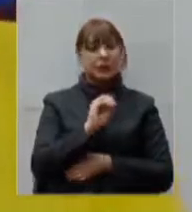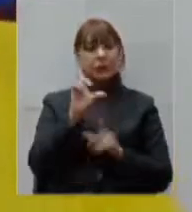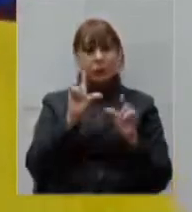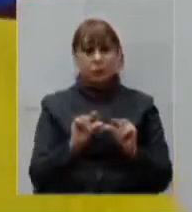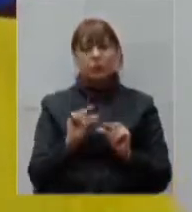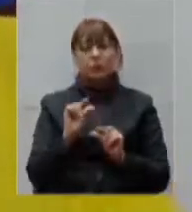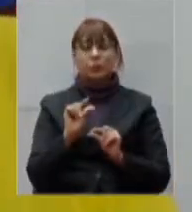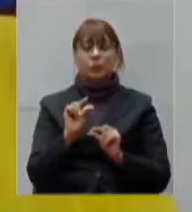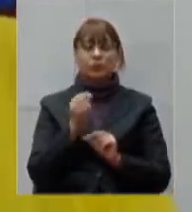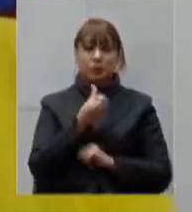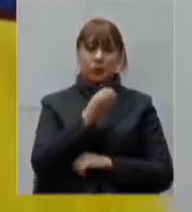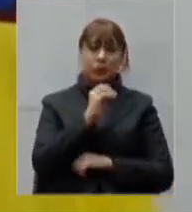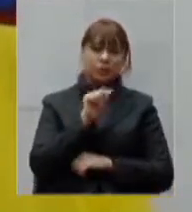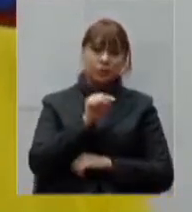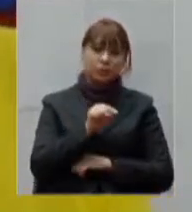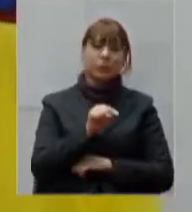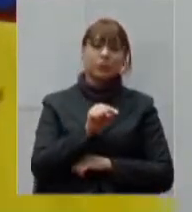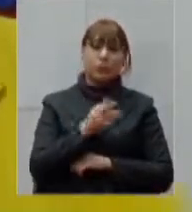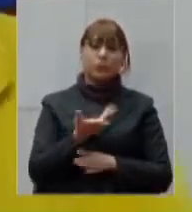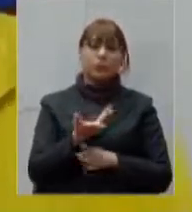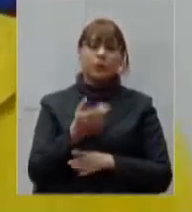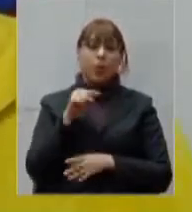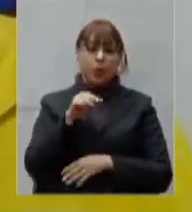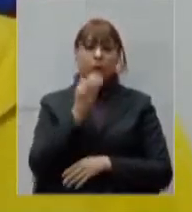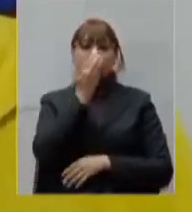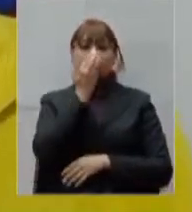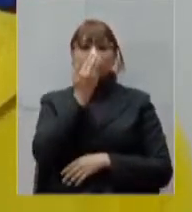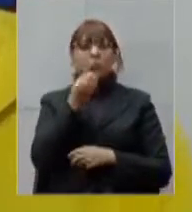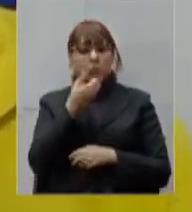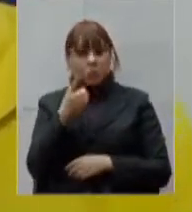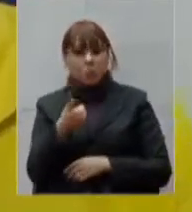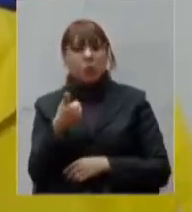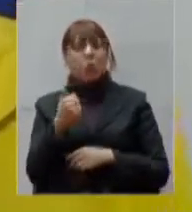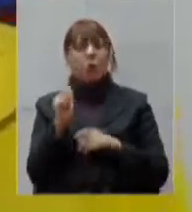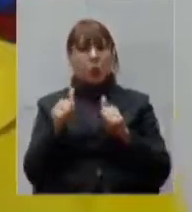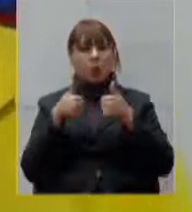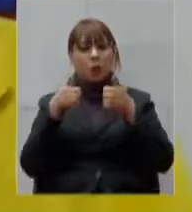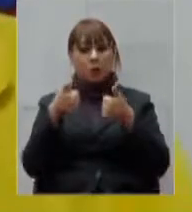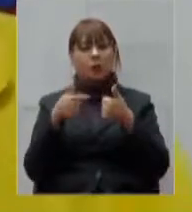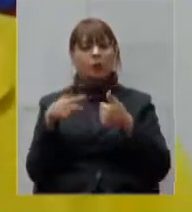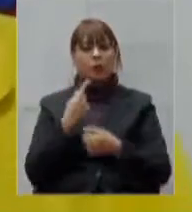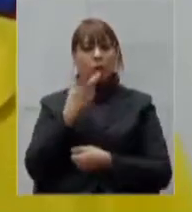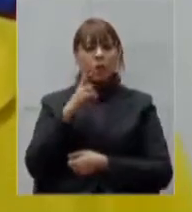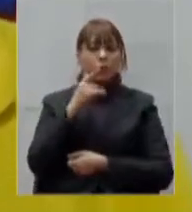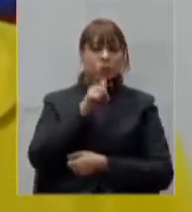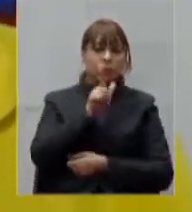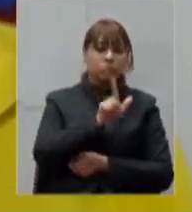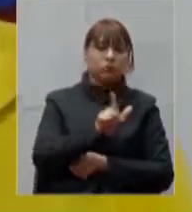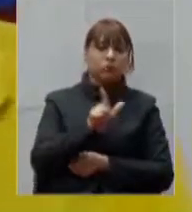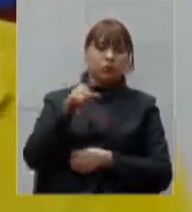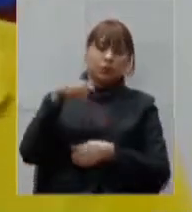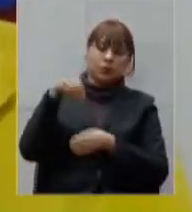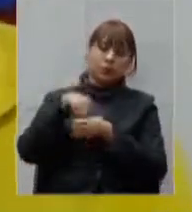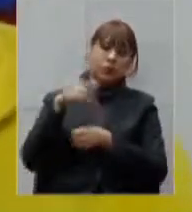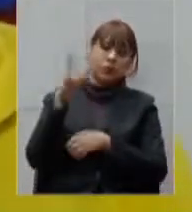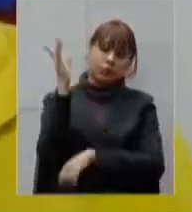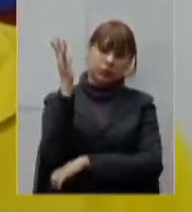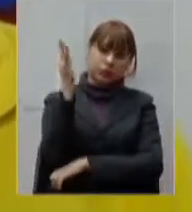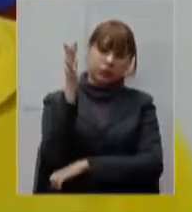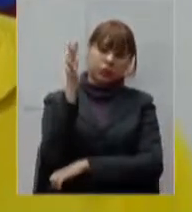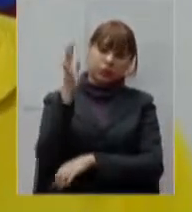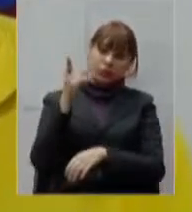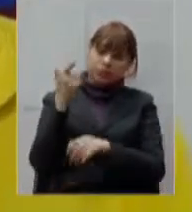então nós acreditamos que nos próximos cinco dias nós vamos ter esses respiradores ou seis dias aqui na cidade de Patinho que vai nos permitir